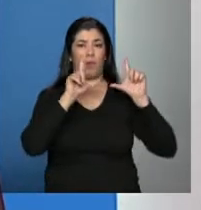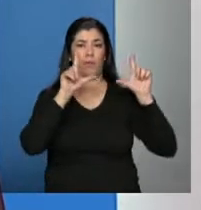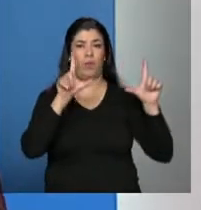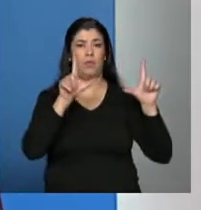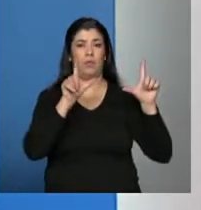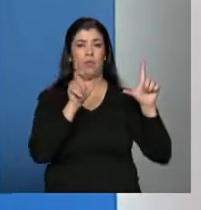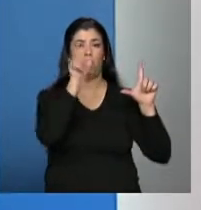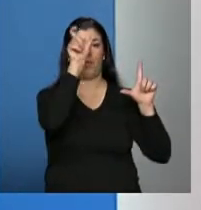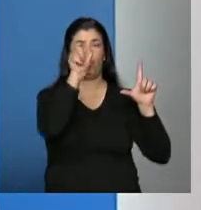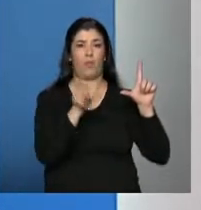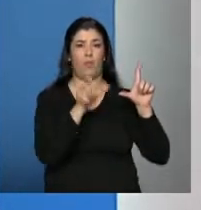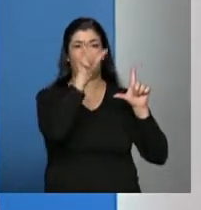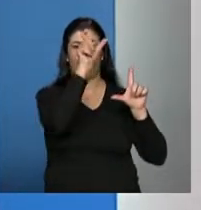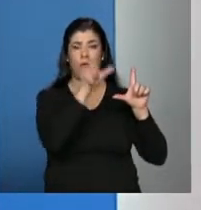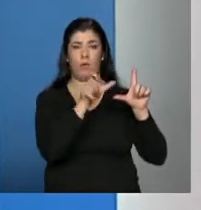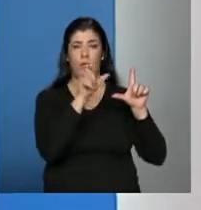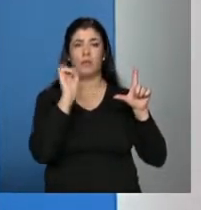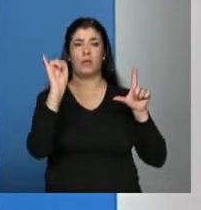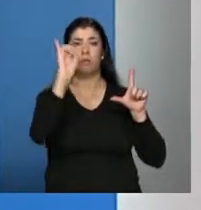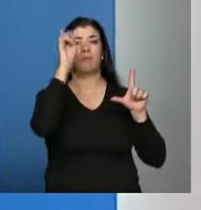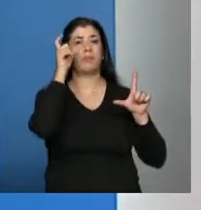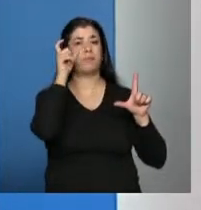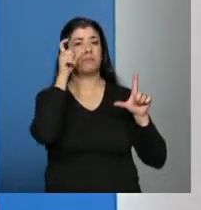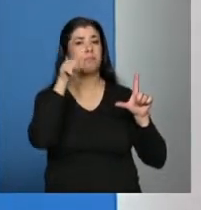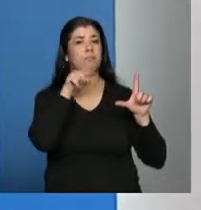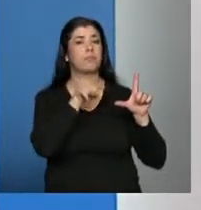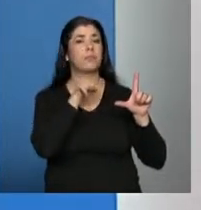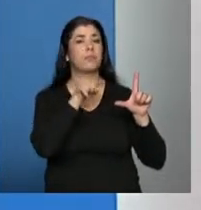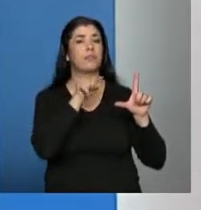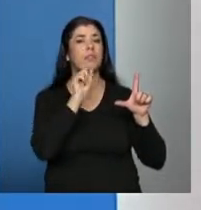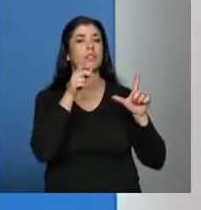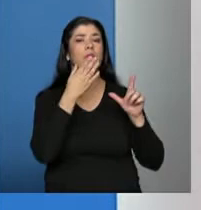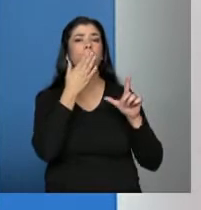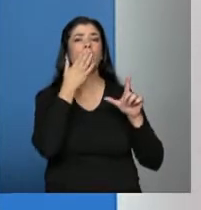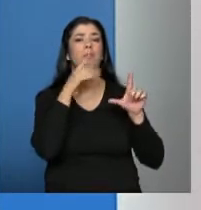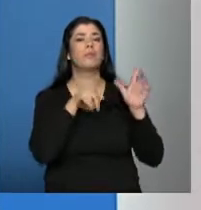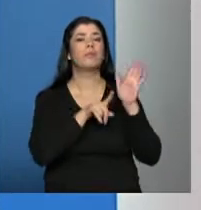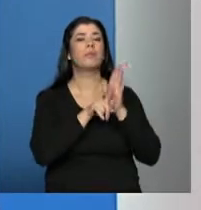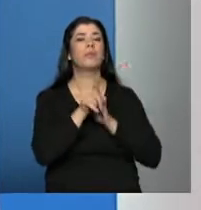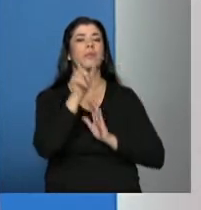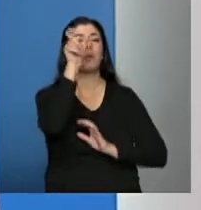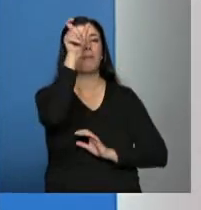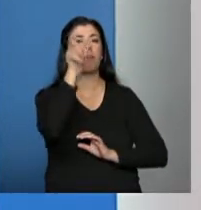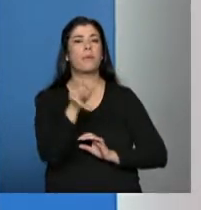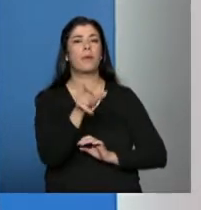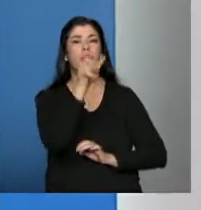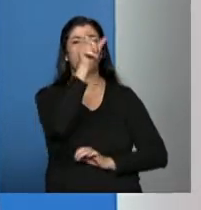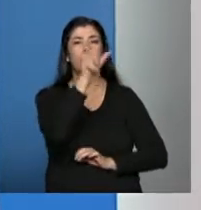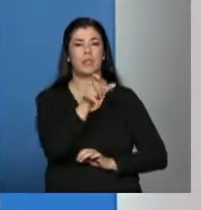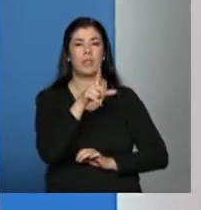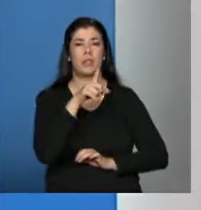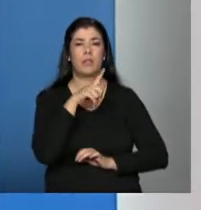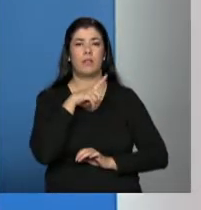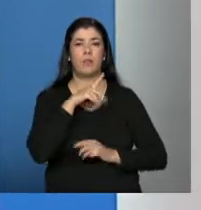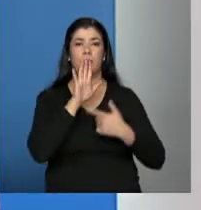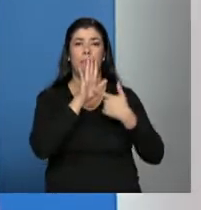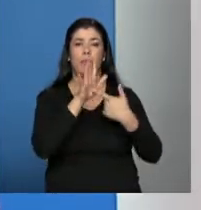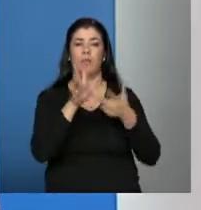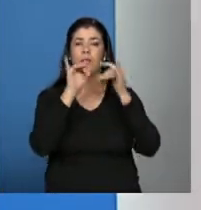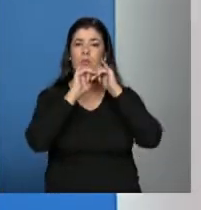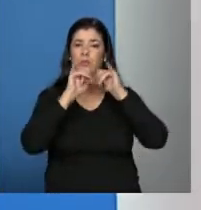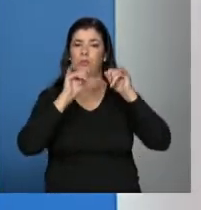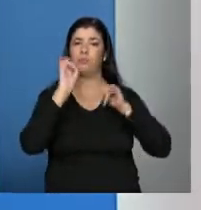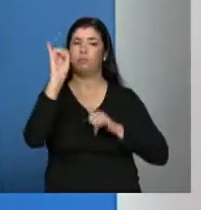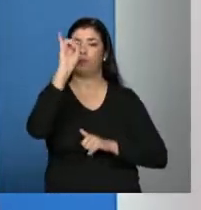colunas e que é muito importante prestar atenção no que está perguntando nessas colunas. Ali vai dar para nós um conjunto de informações muito